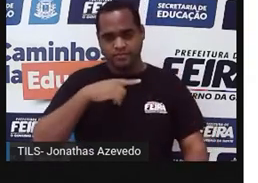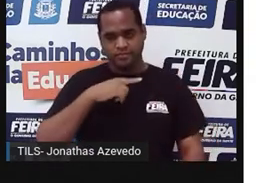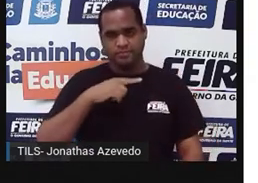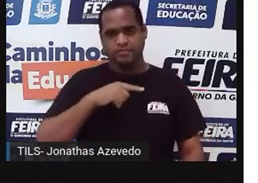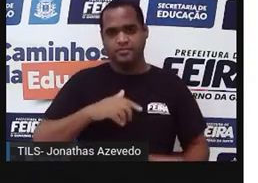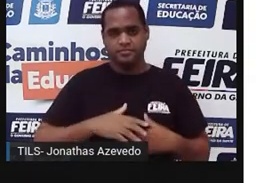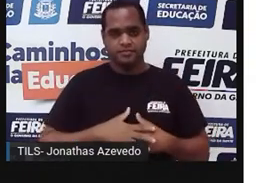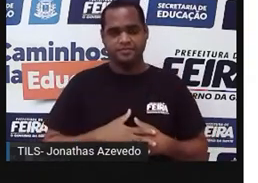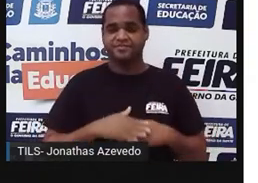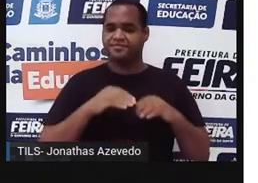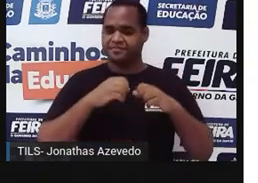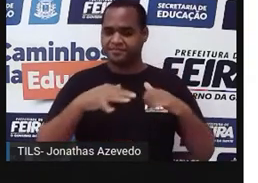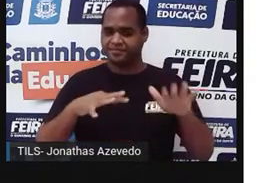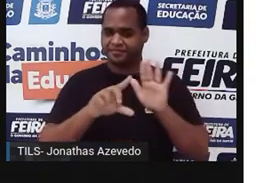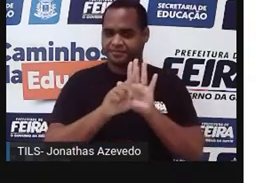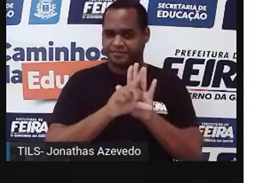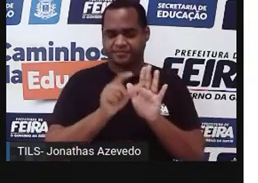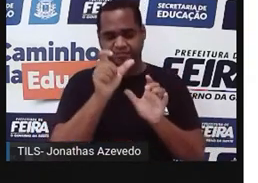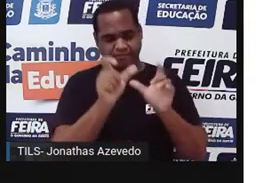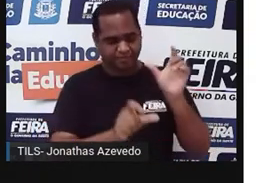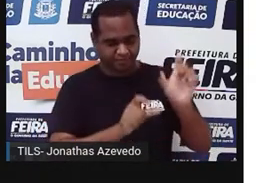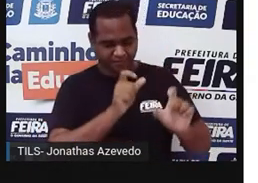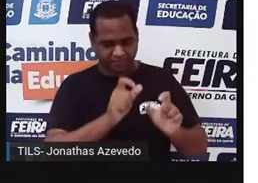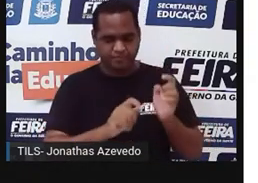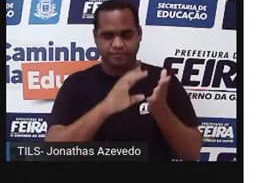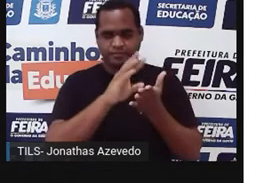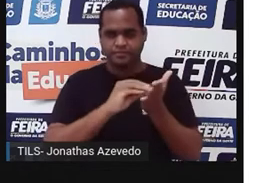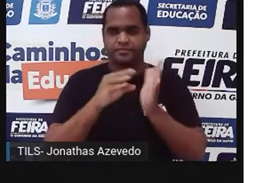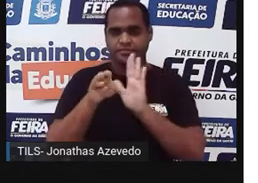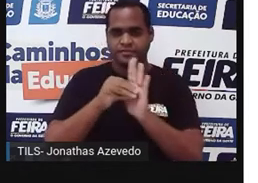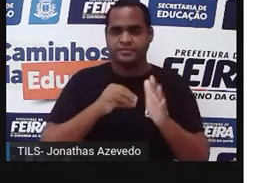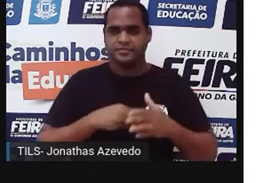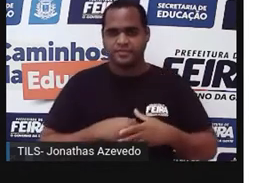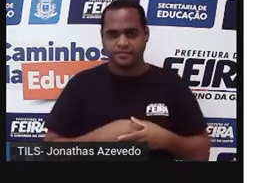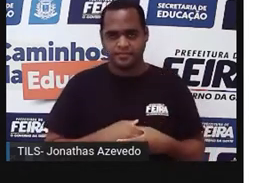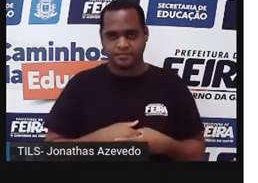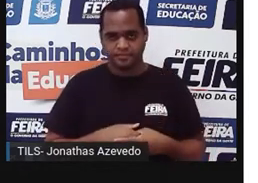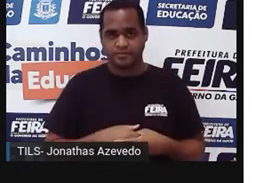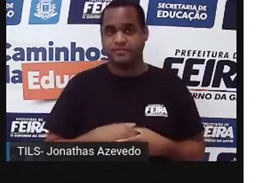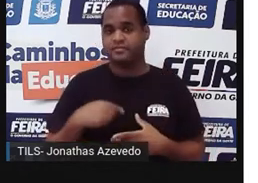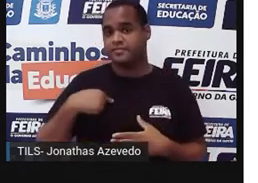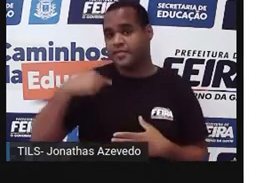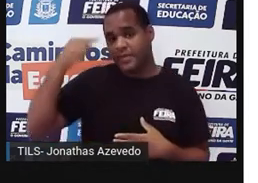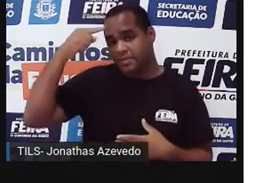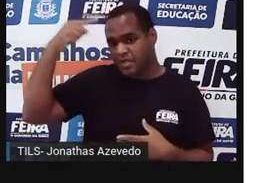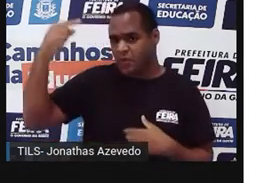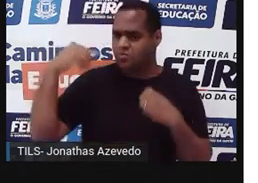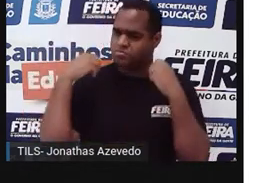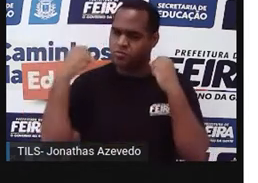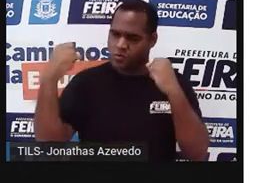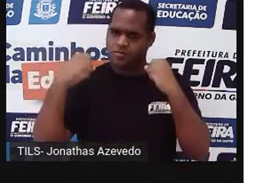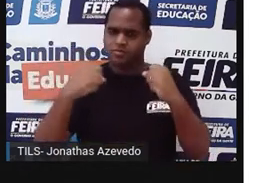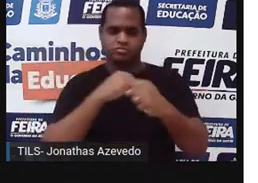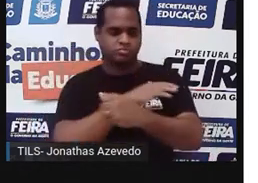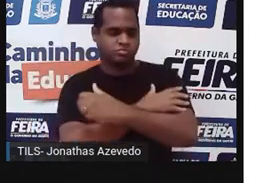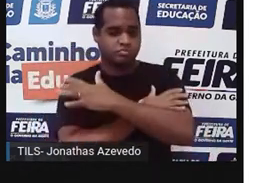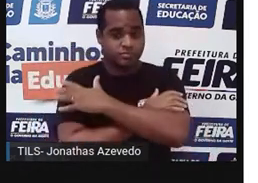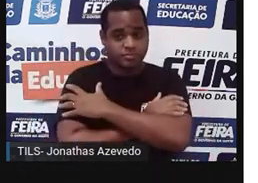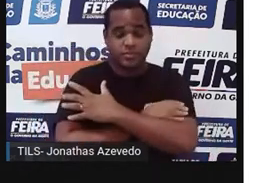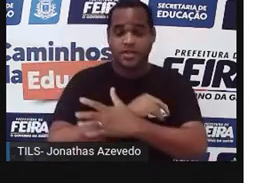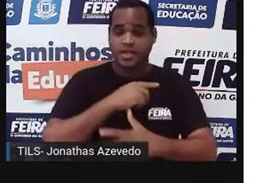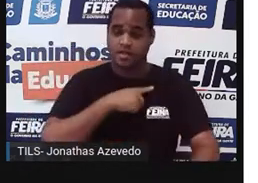a lei da transmissão dos caracteres adquiridos. Vamos lá, então, uma pessoa que é bem musculosa quando ela tiver filhos, eles